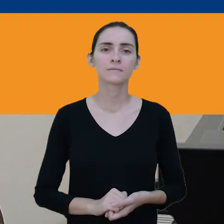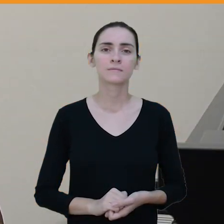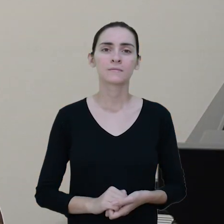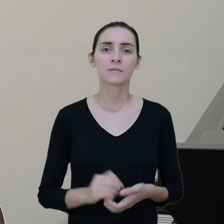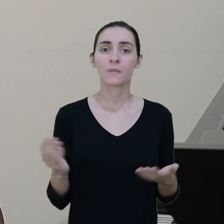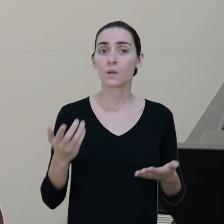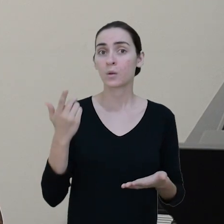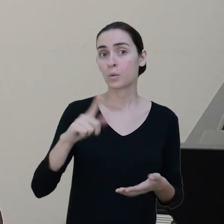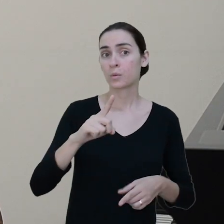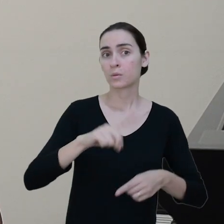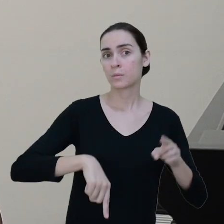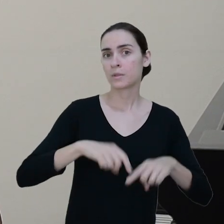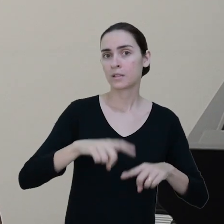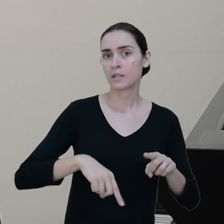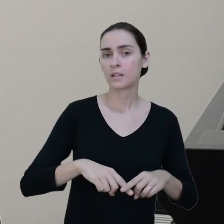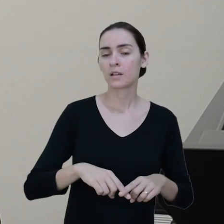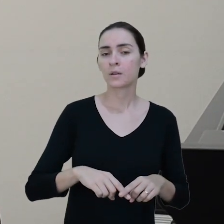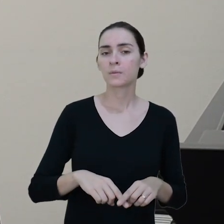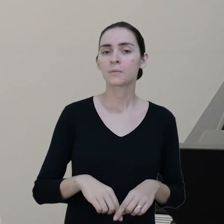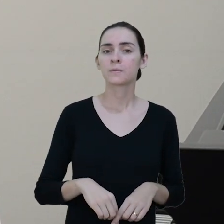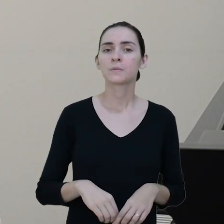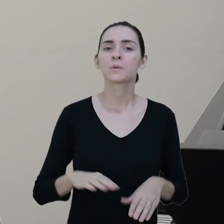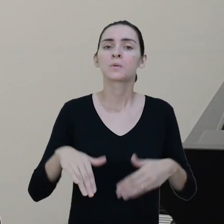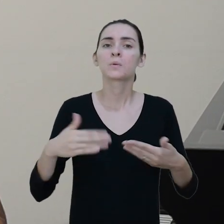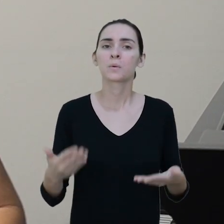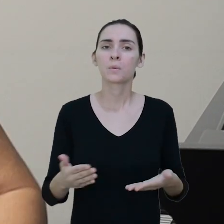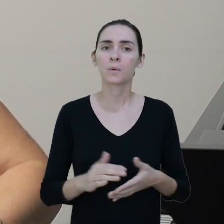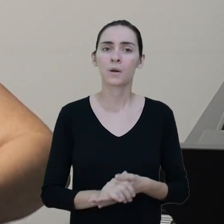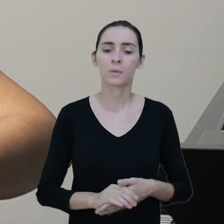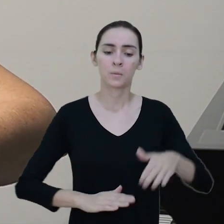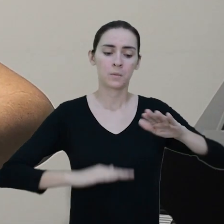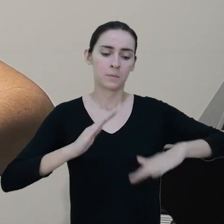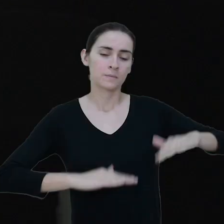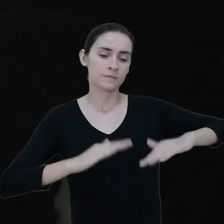E agora? Que objeto é este aqui?